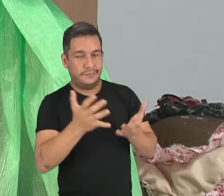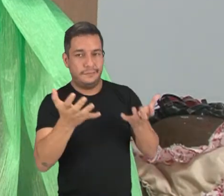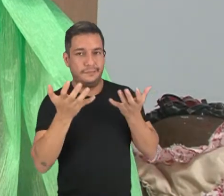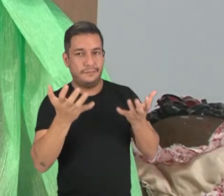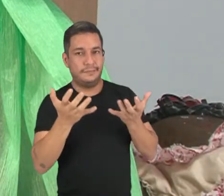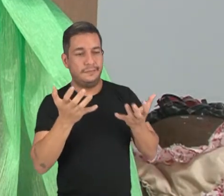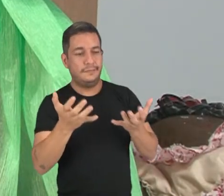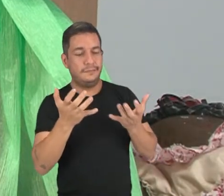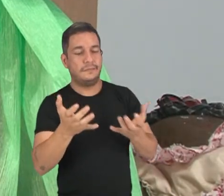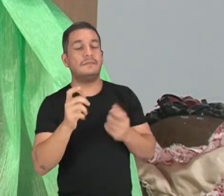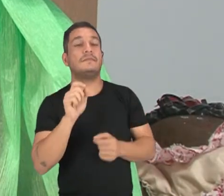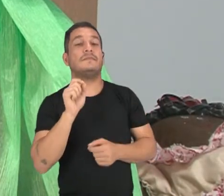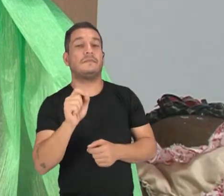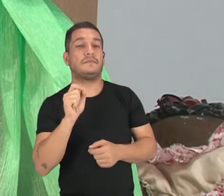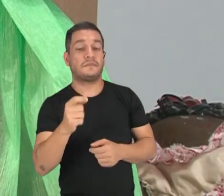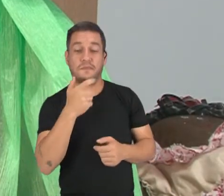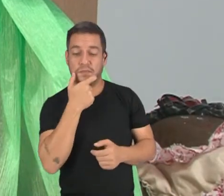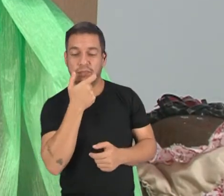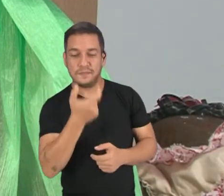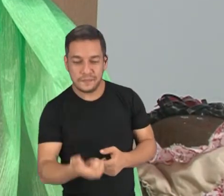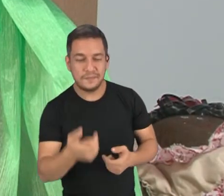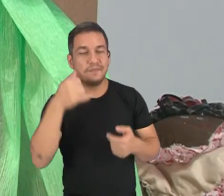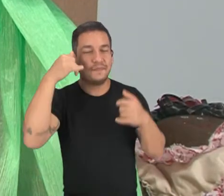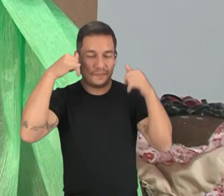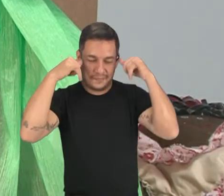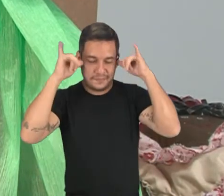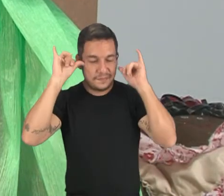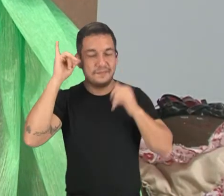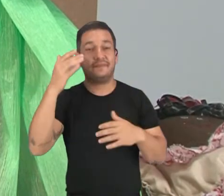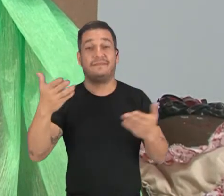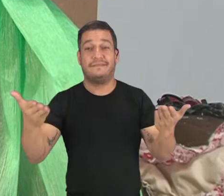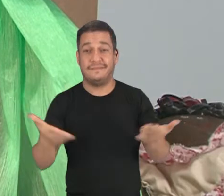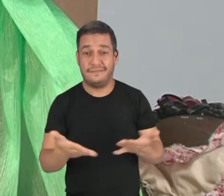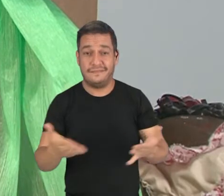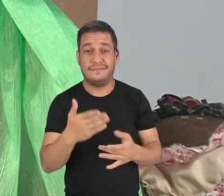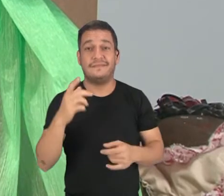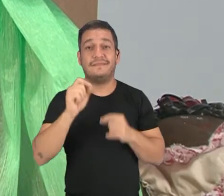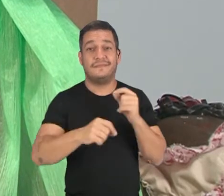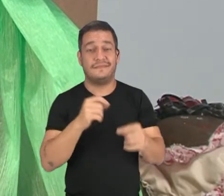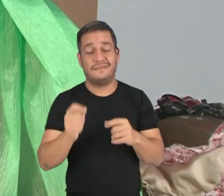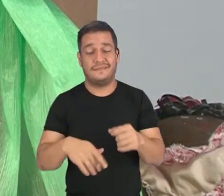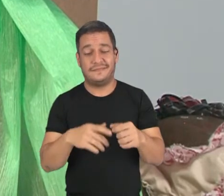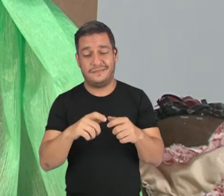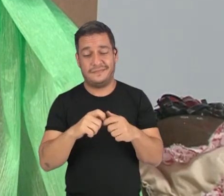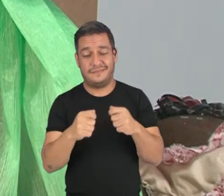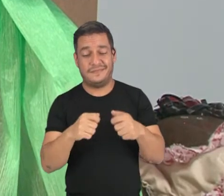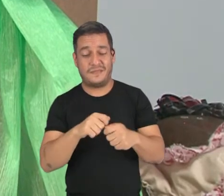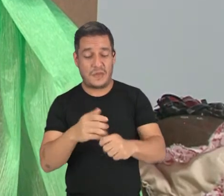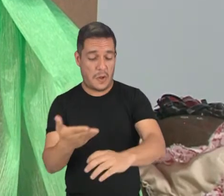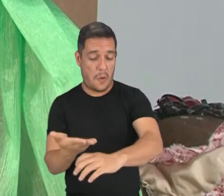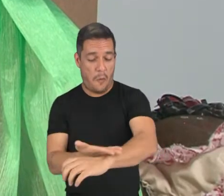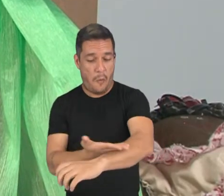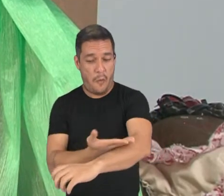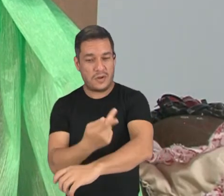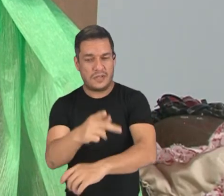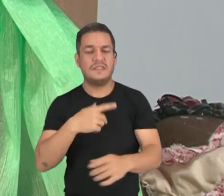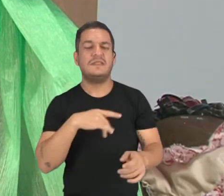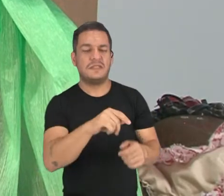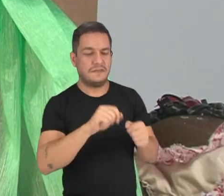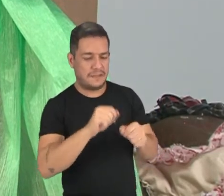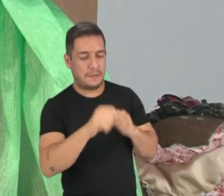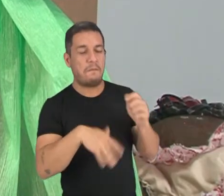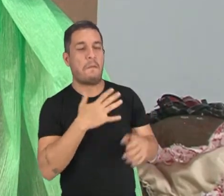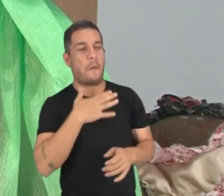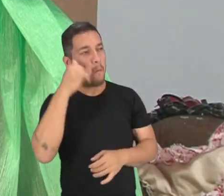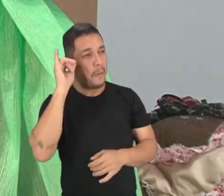Francisco, que queria uma língua de boi. Agora, eu vou tirar uma tira de couro de você, se você não fazer meu boi ficar